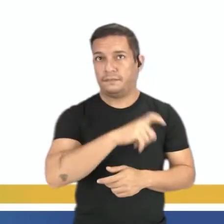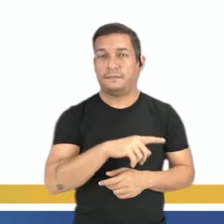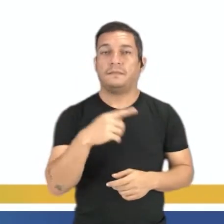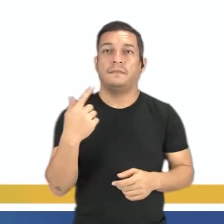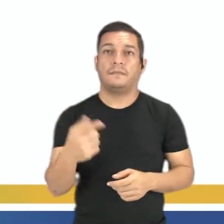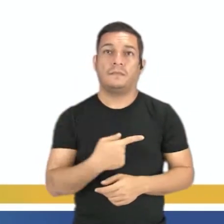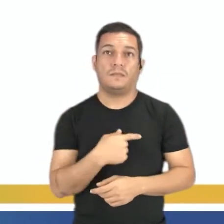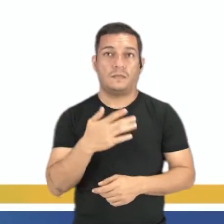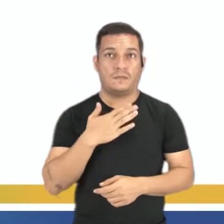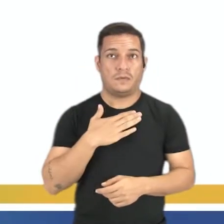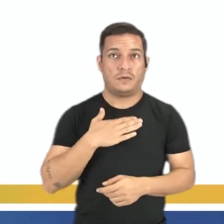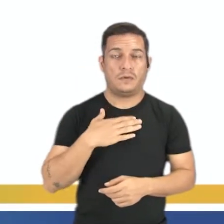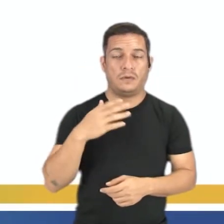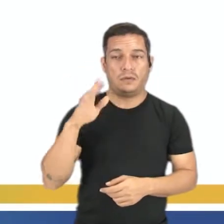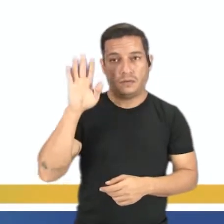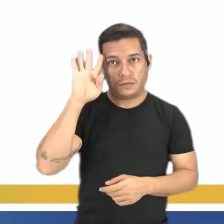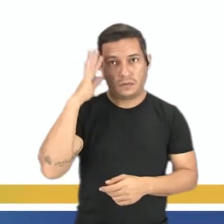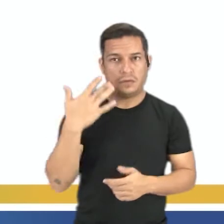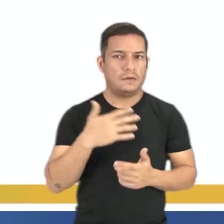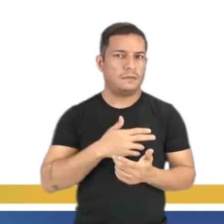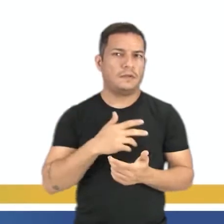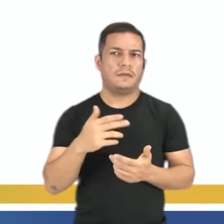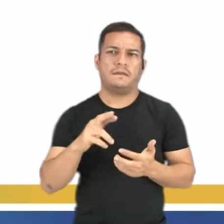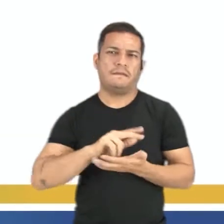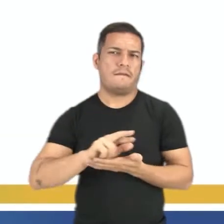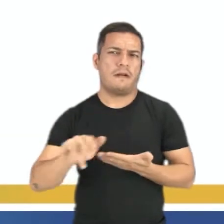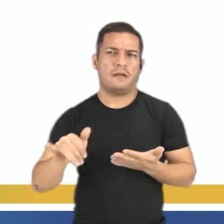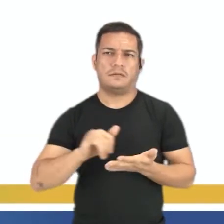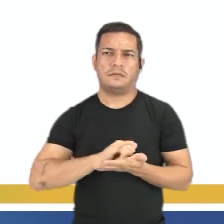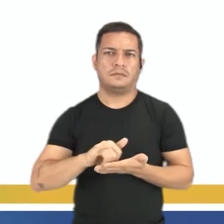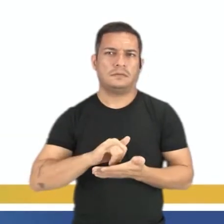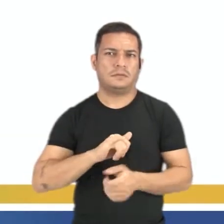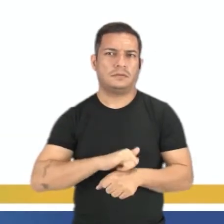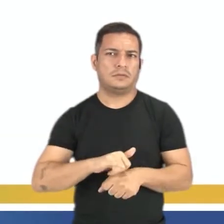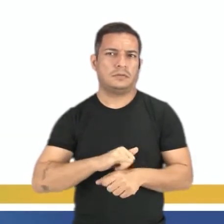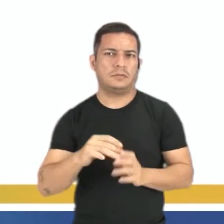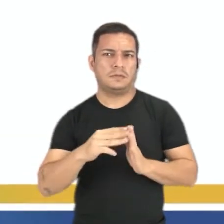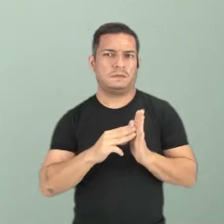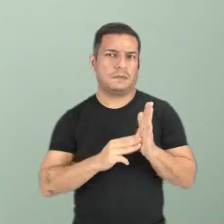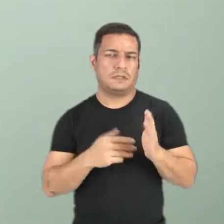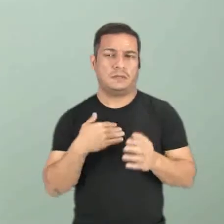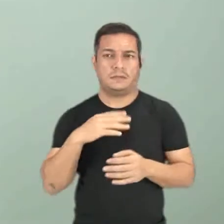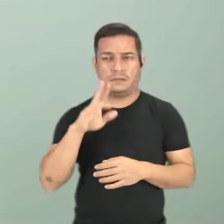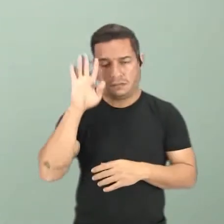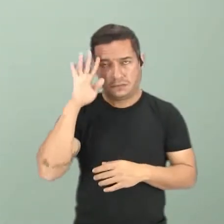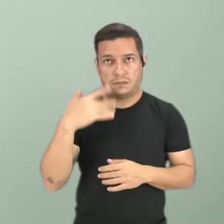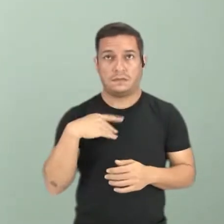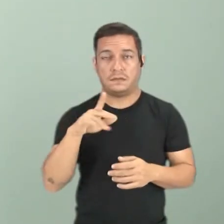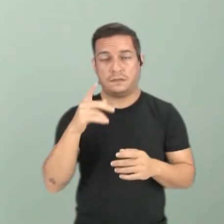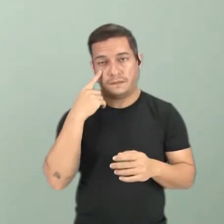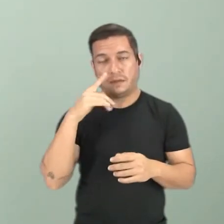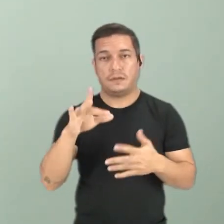nosso, você resolve por diversas formas. Observem que a estilística, geralmente, ela